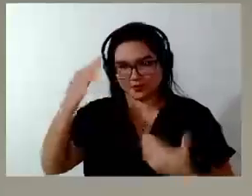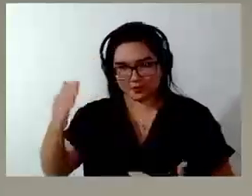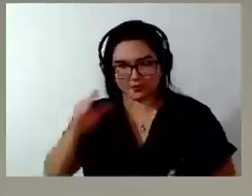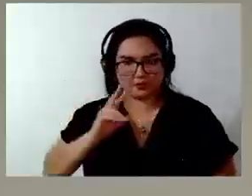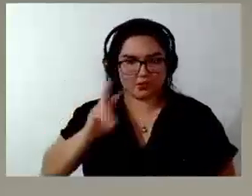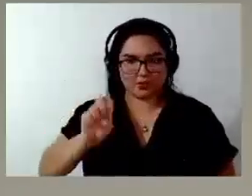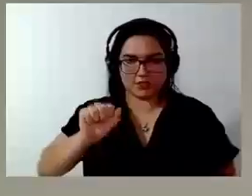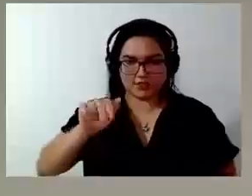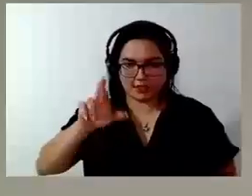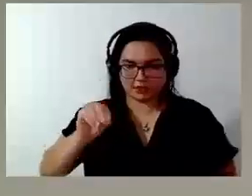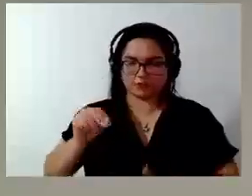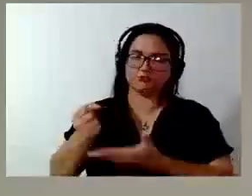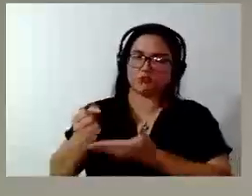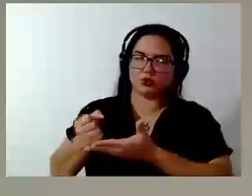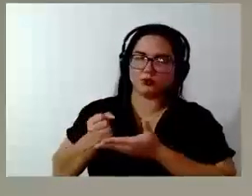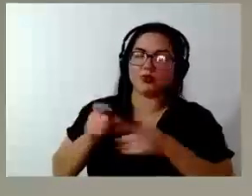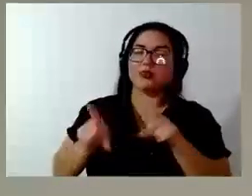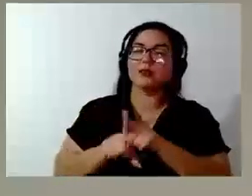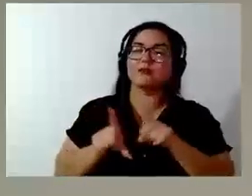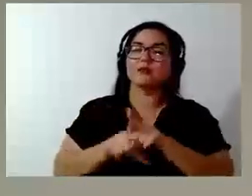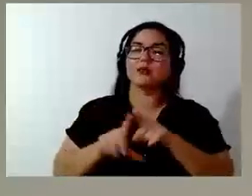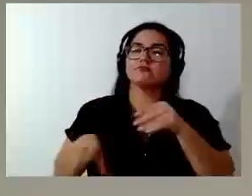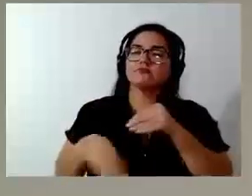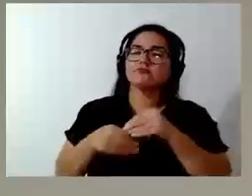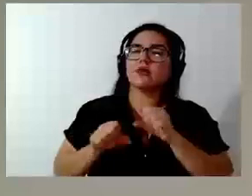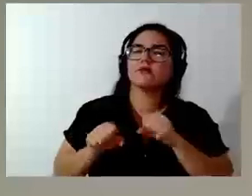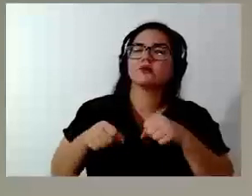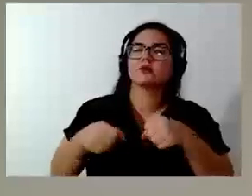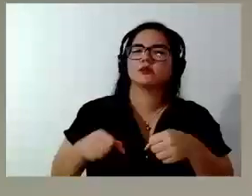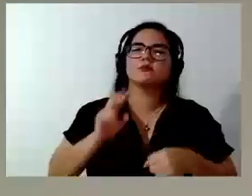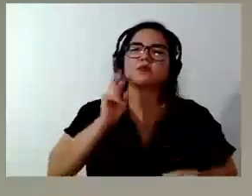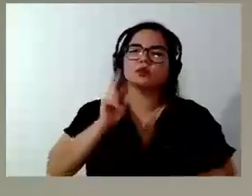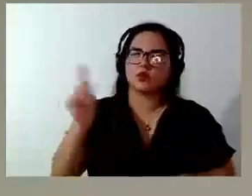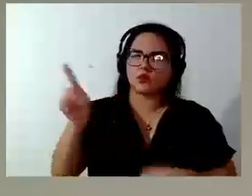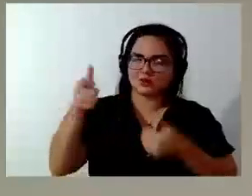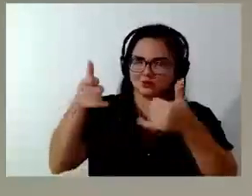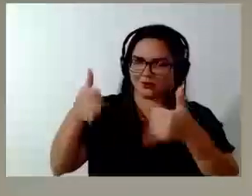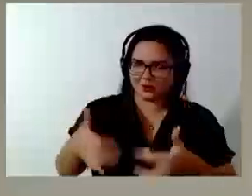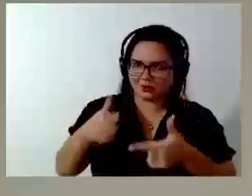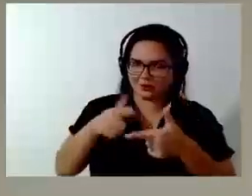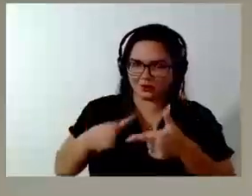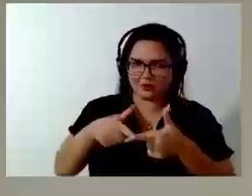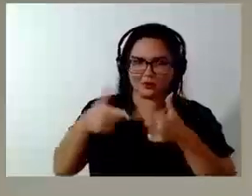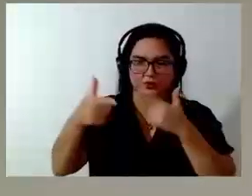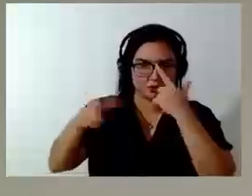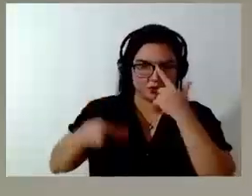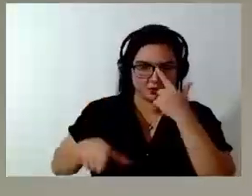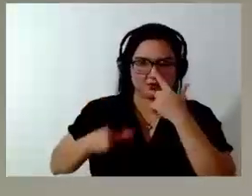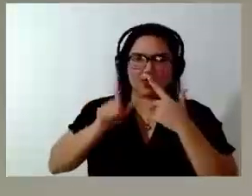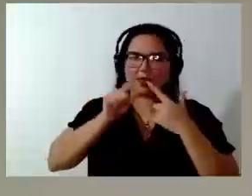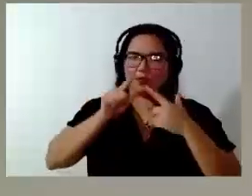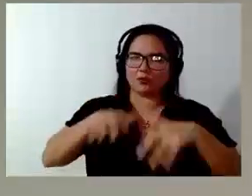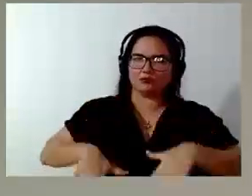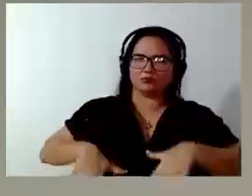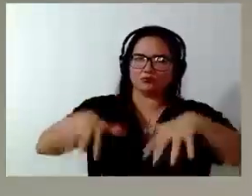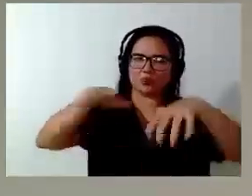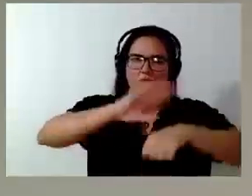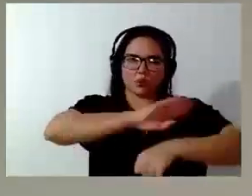Sandro, pela contribuição. E só para reforçar, já que o vereador tocou na ferida, mais uma vez, da cheia do túnel da